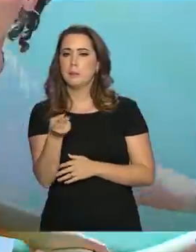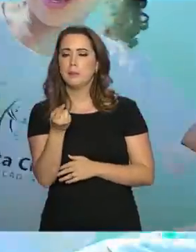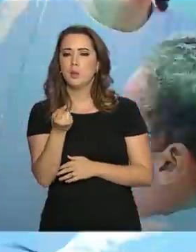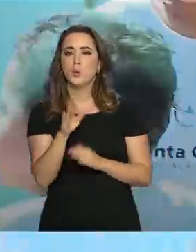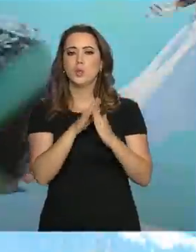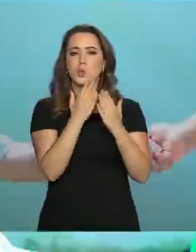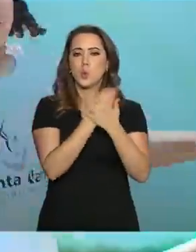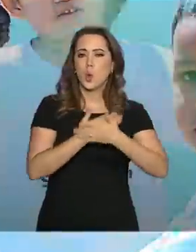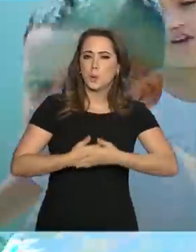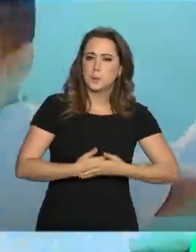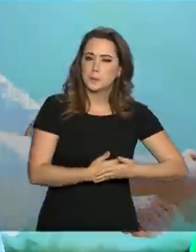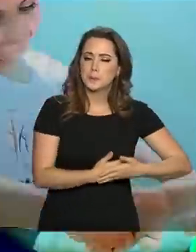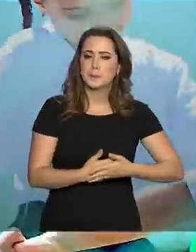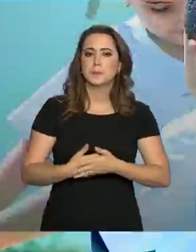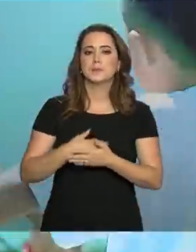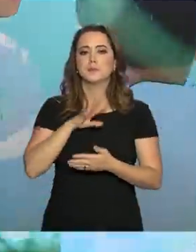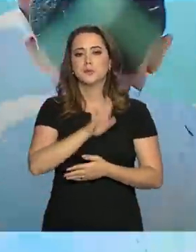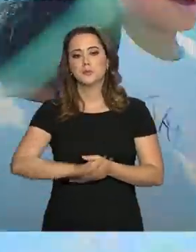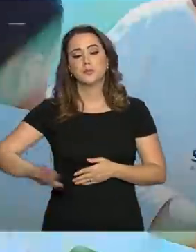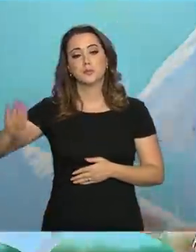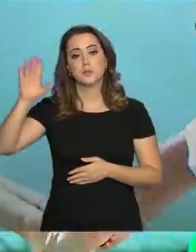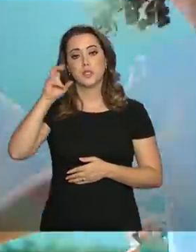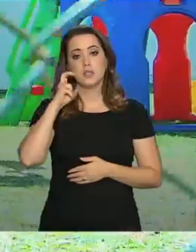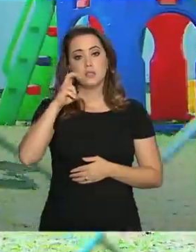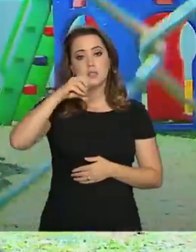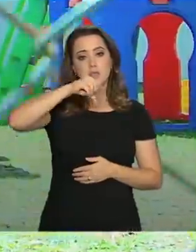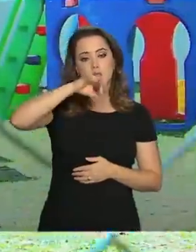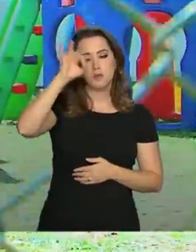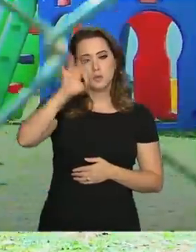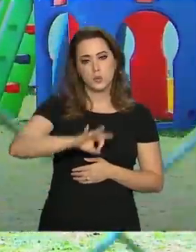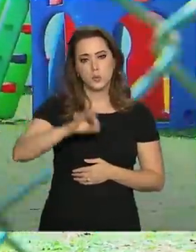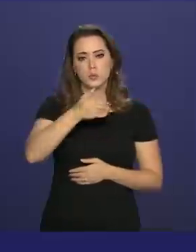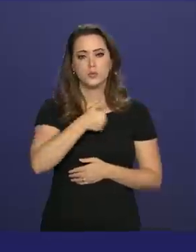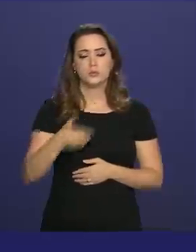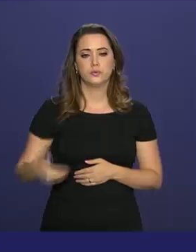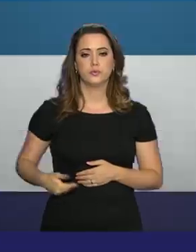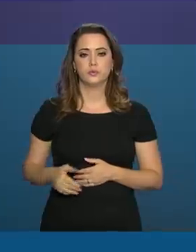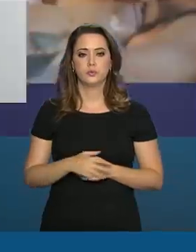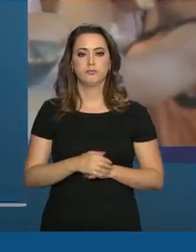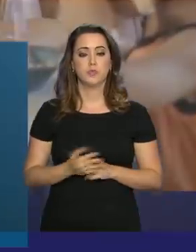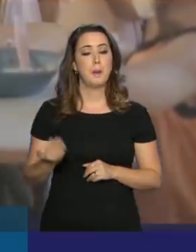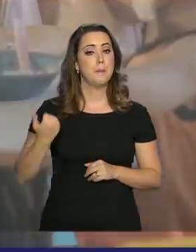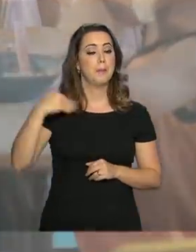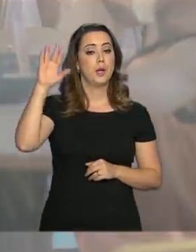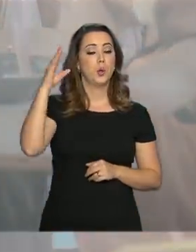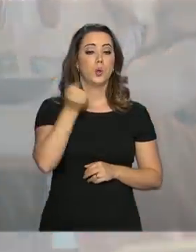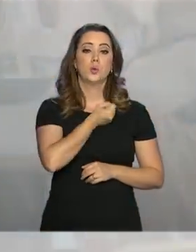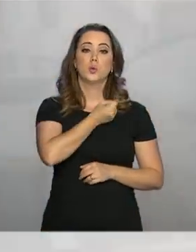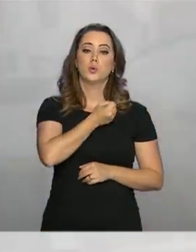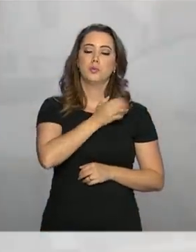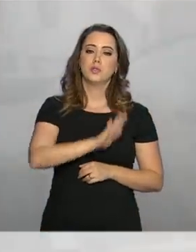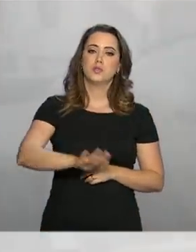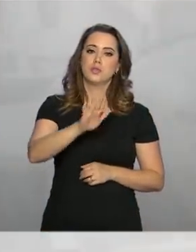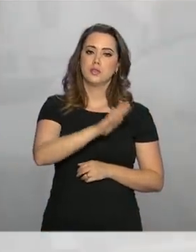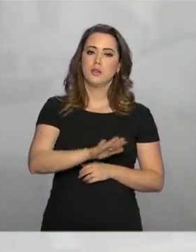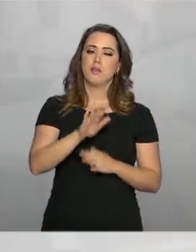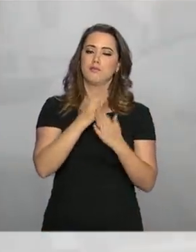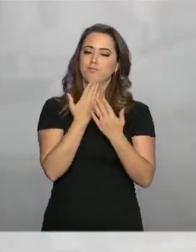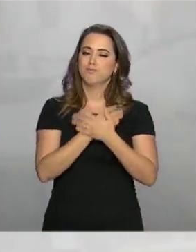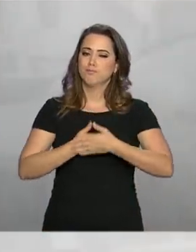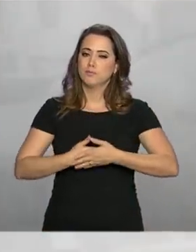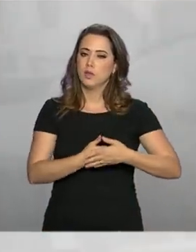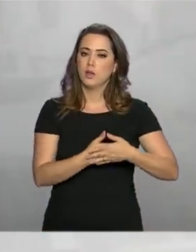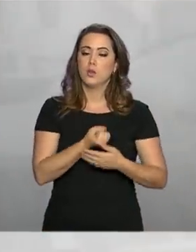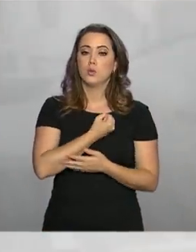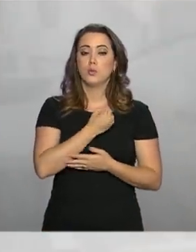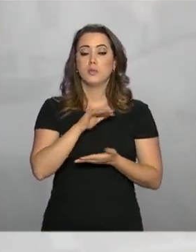em todo o país, sendo 59% delas públicas. Com o maior número de crianças nas creches, o